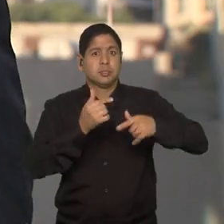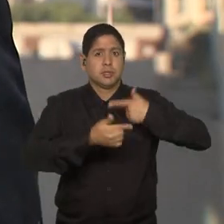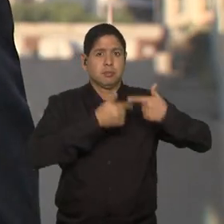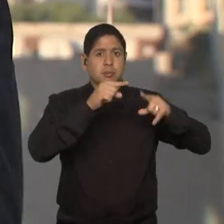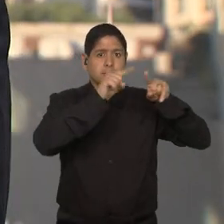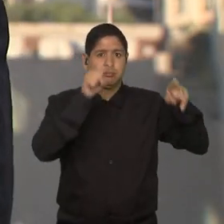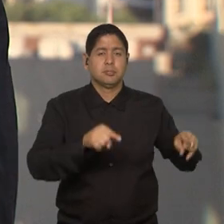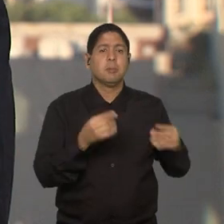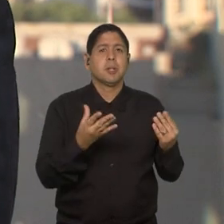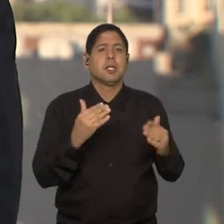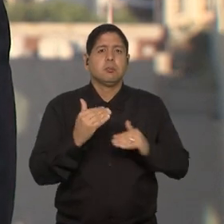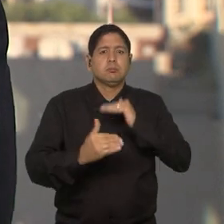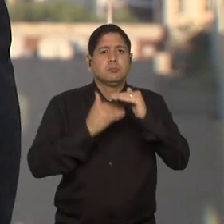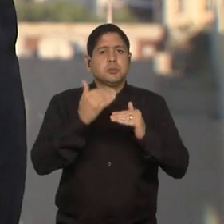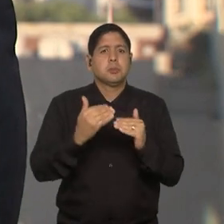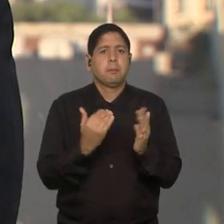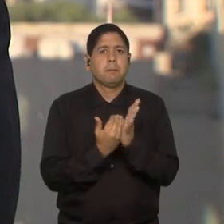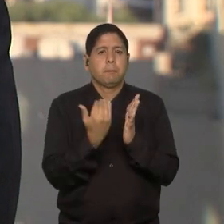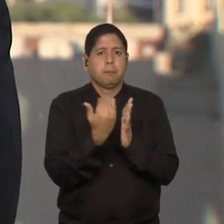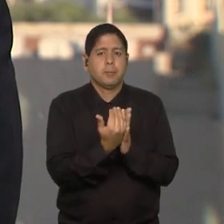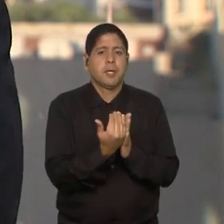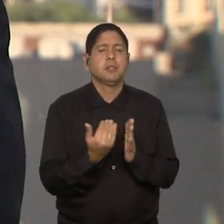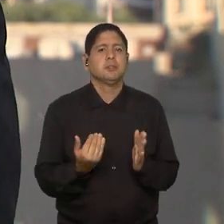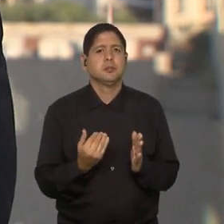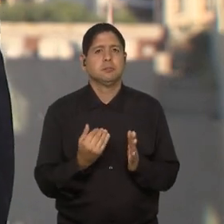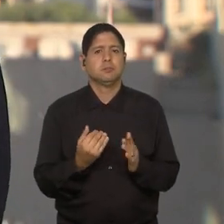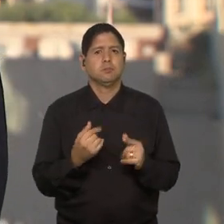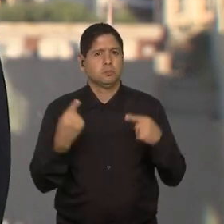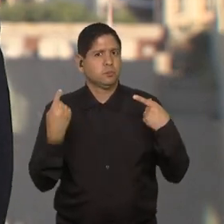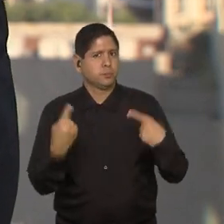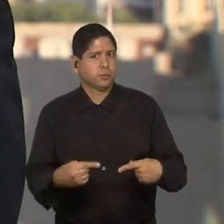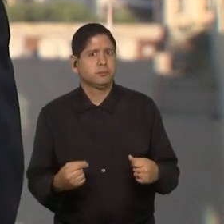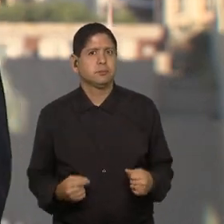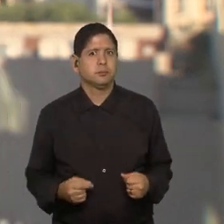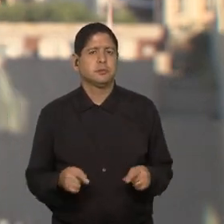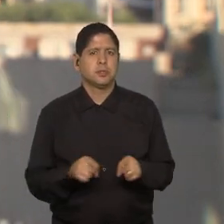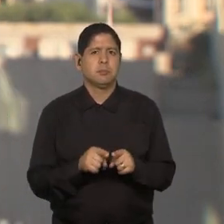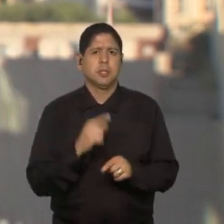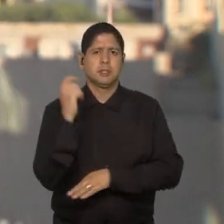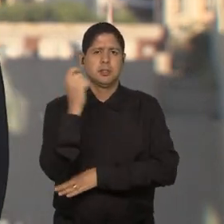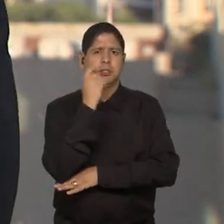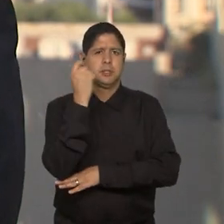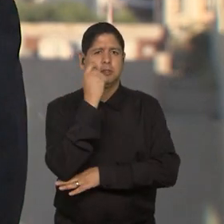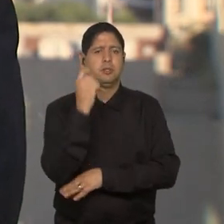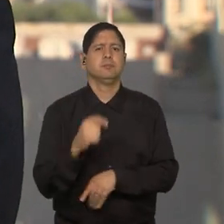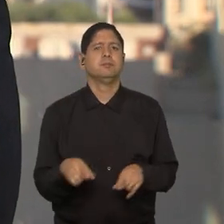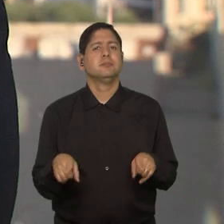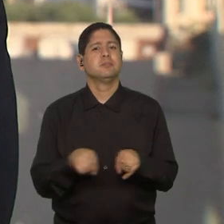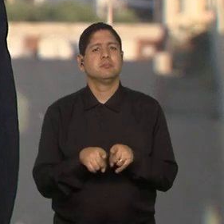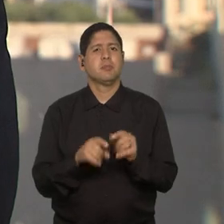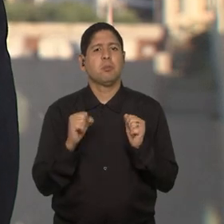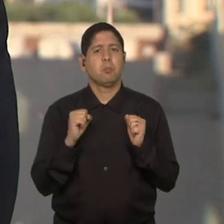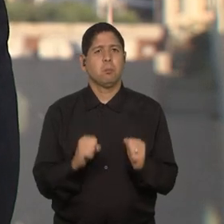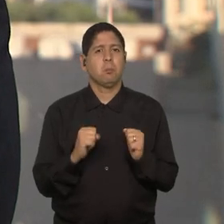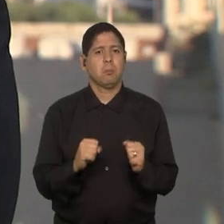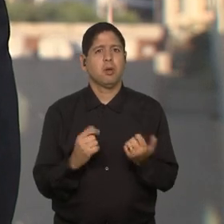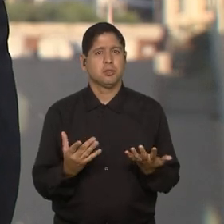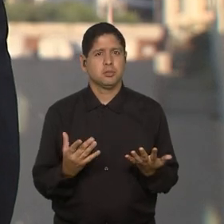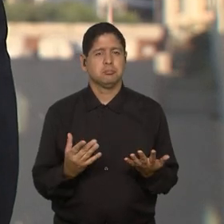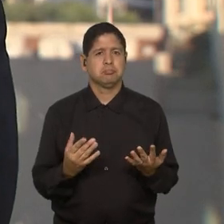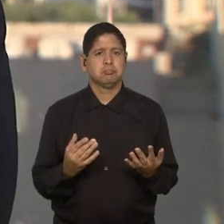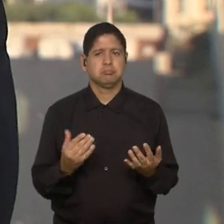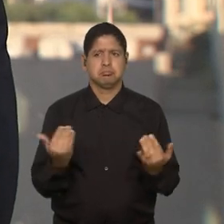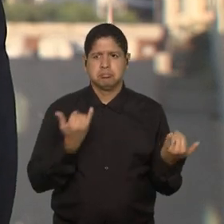poder desenvolver ainda mais as competições, as seleções. Então, vocês podem continuar